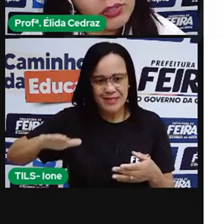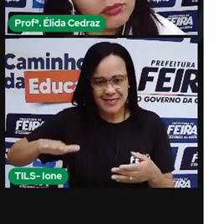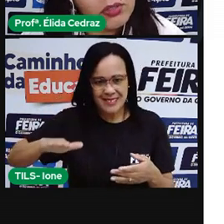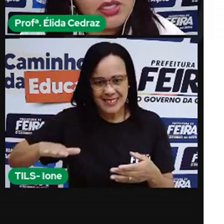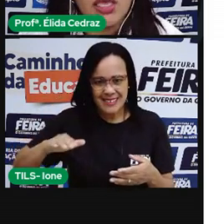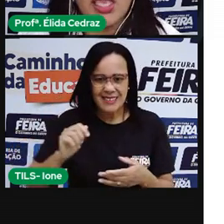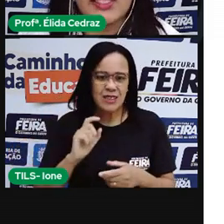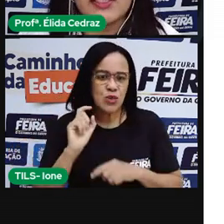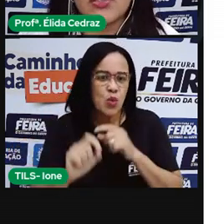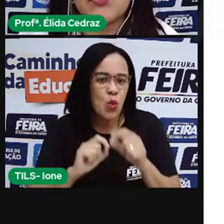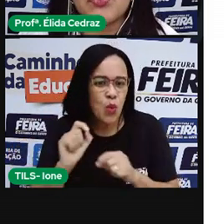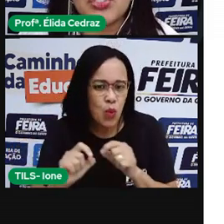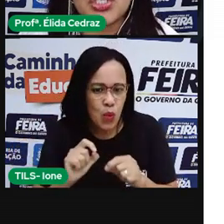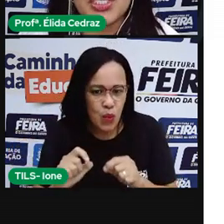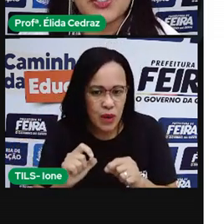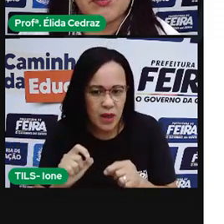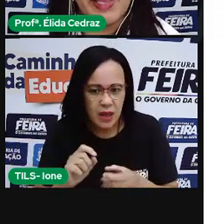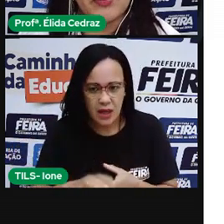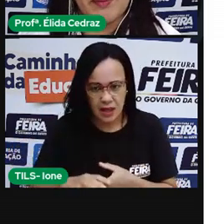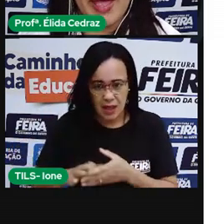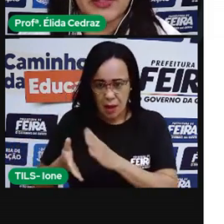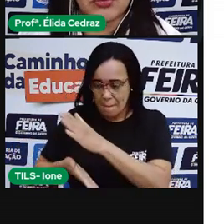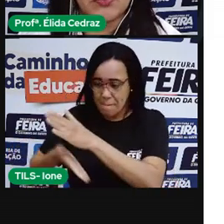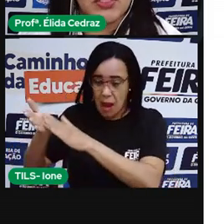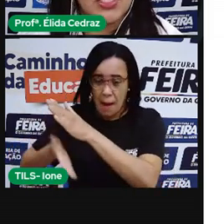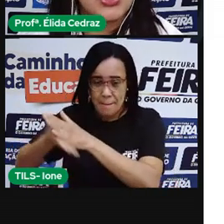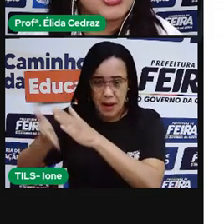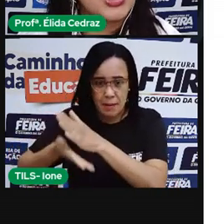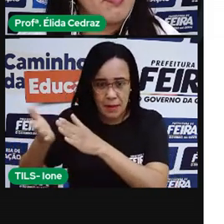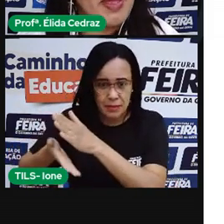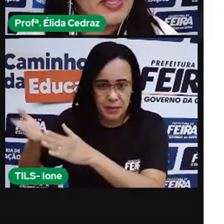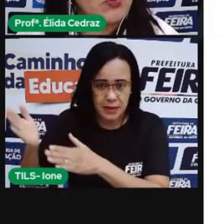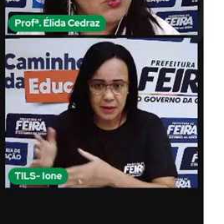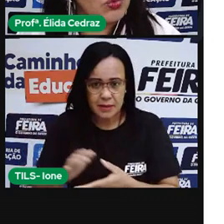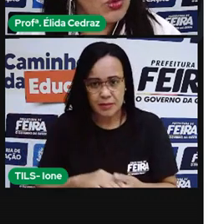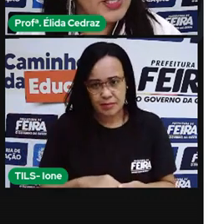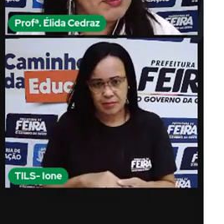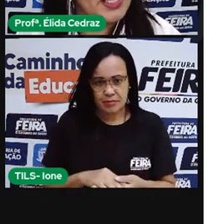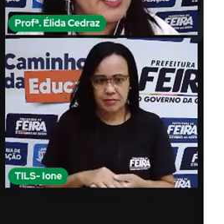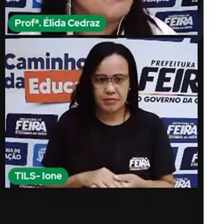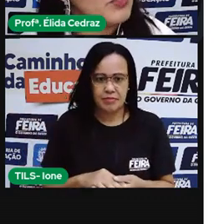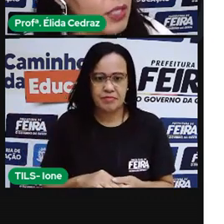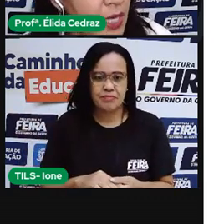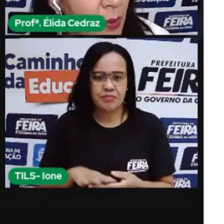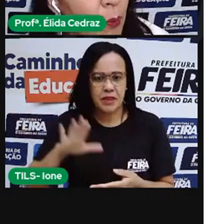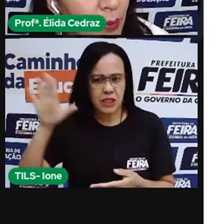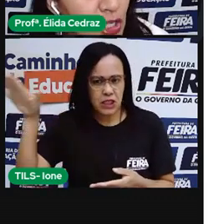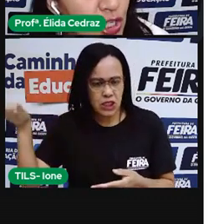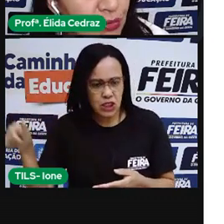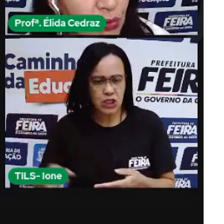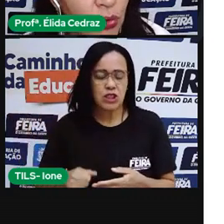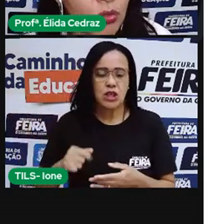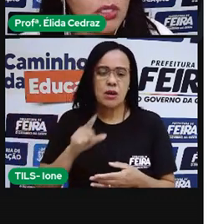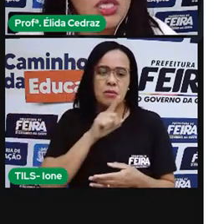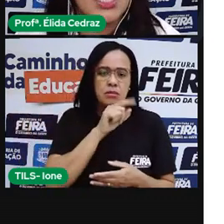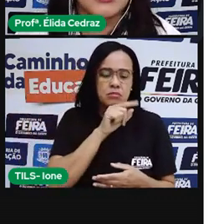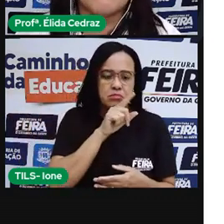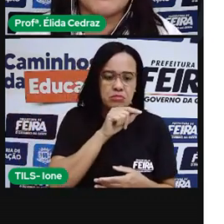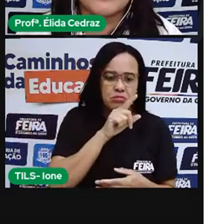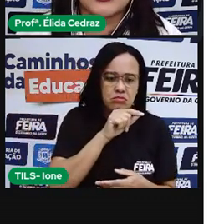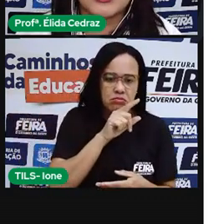a língua. Então fugiram para o mato. Chamaram o colibri, que é um beijatô,